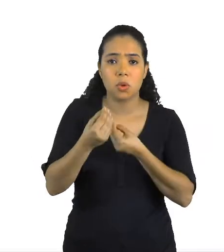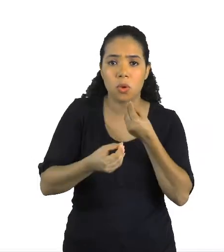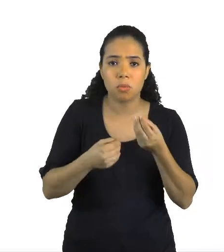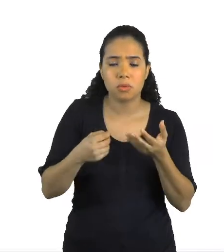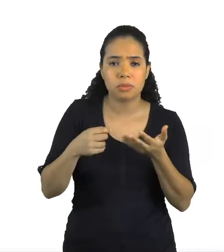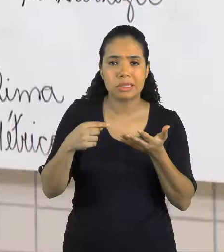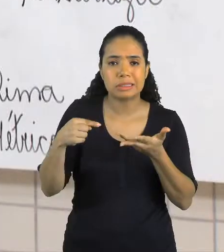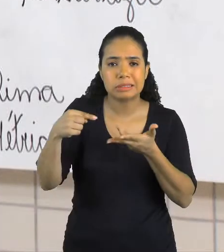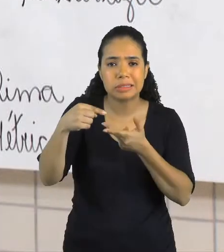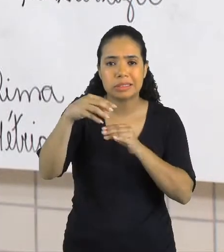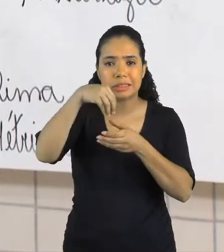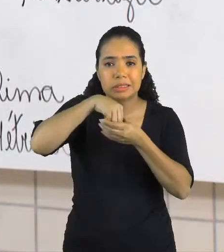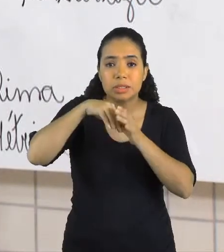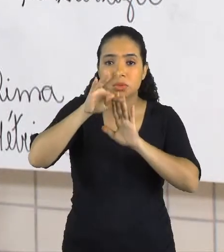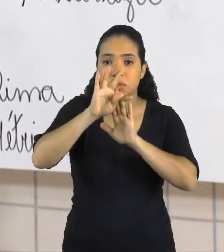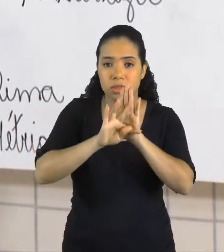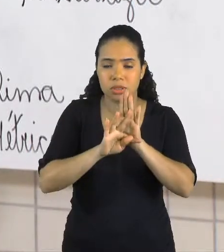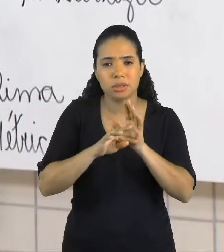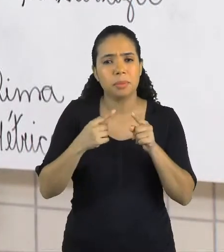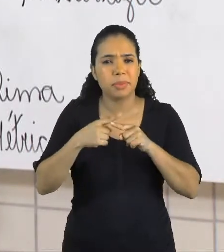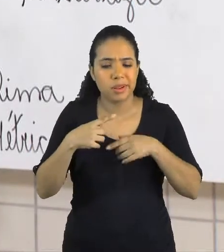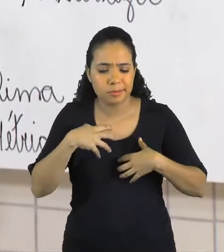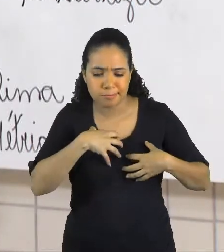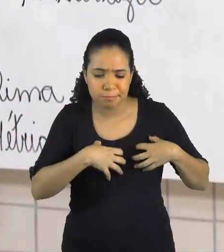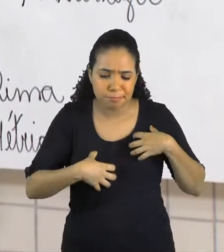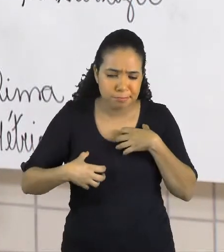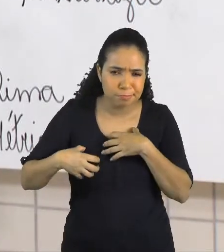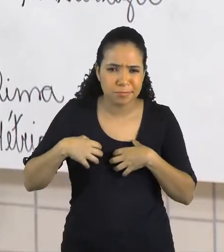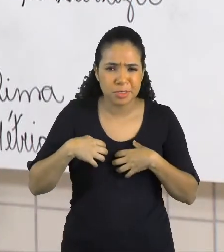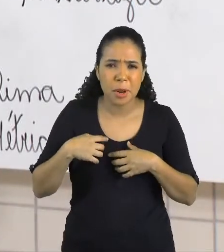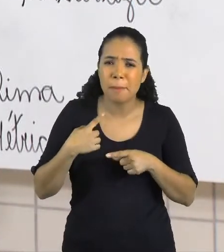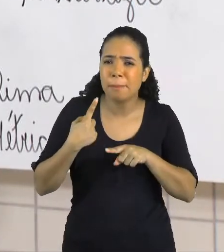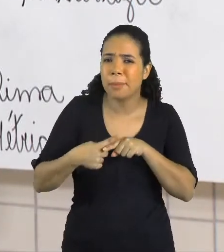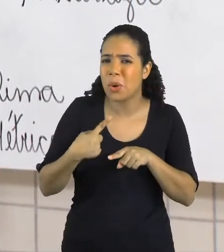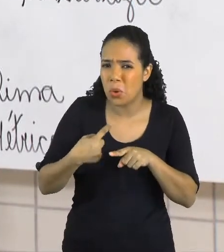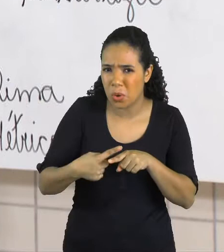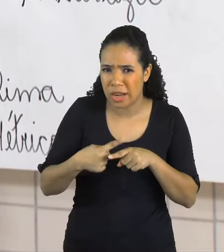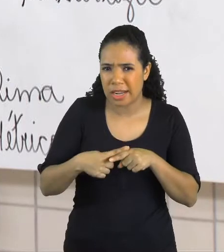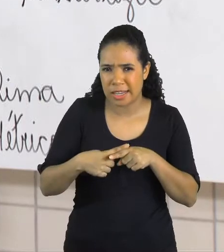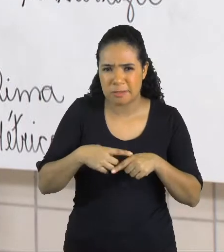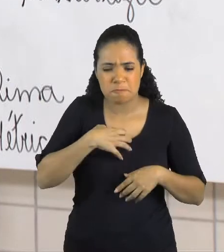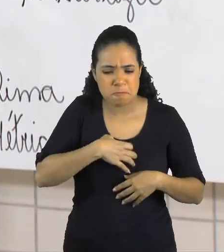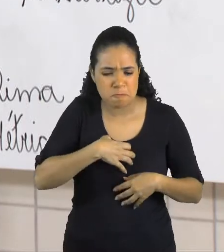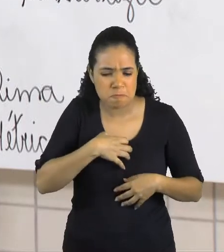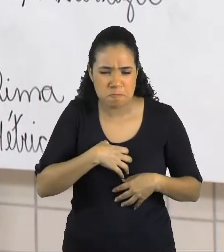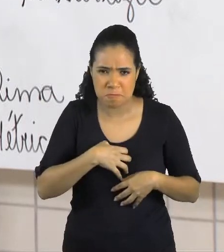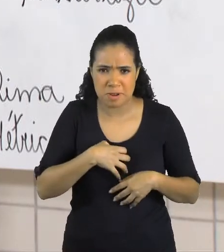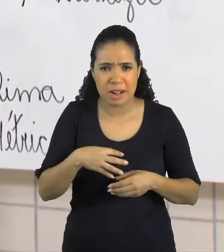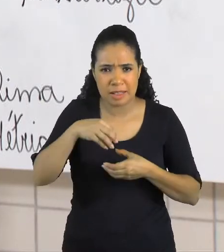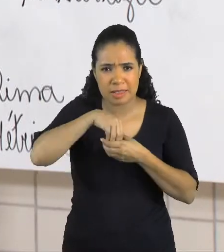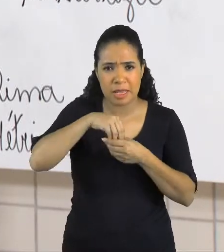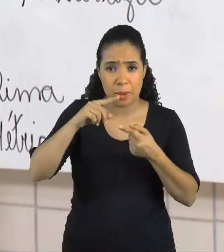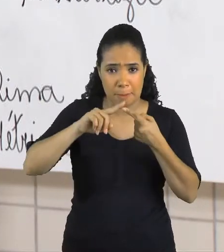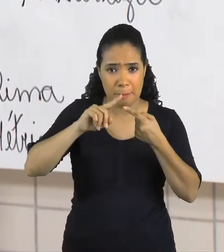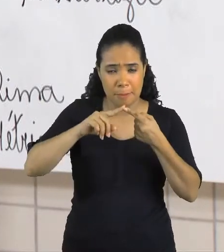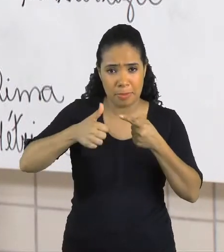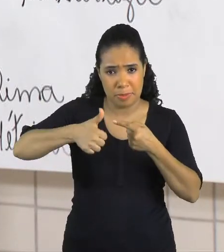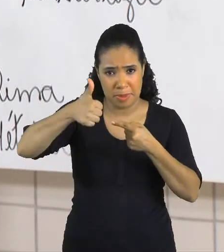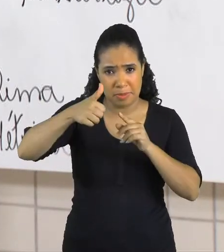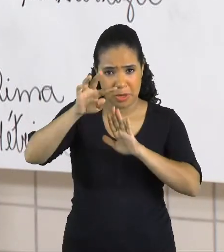texto. O ele está chateado? Por que ele ficou zangado lá no Pontinho de Vista? Vocês